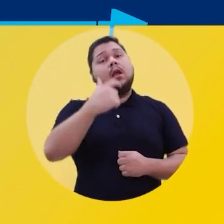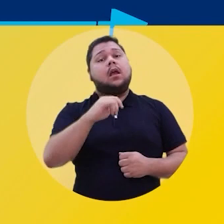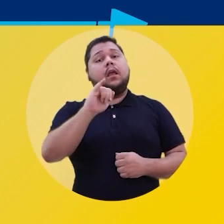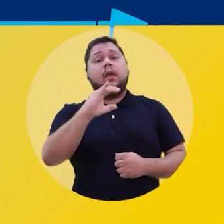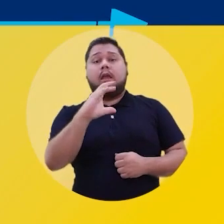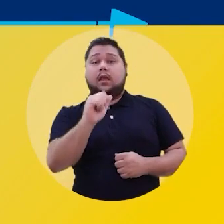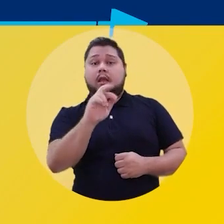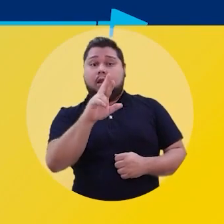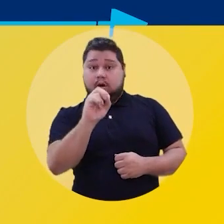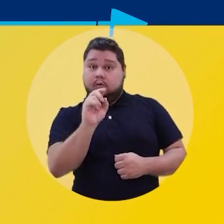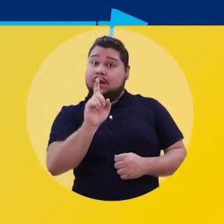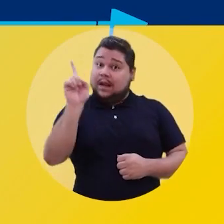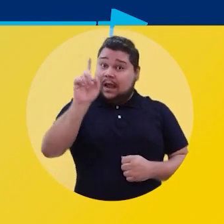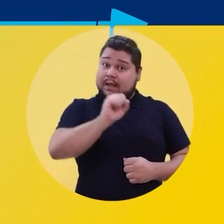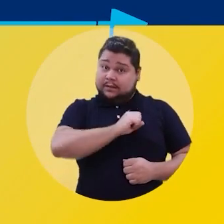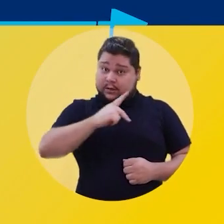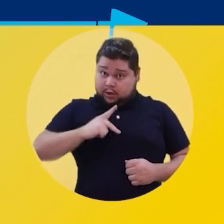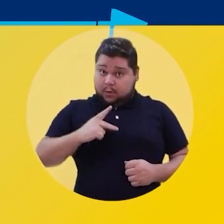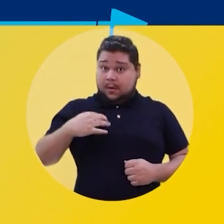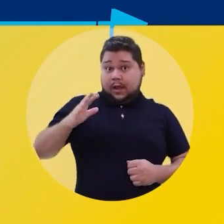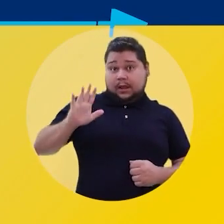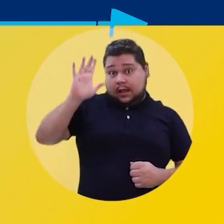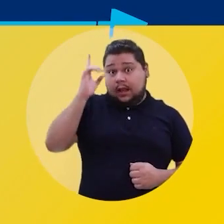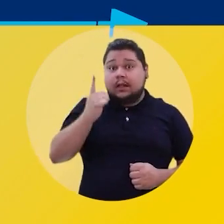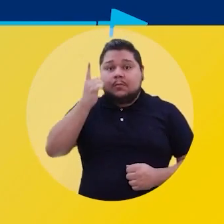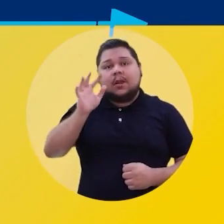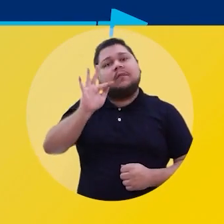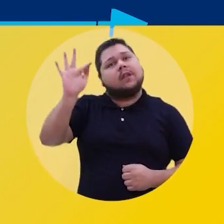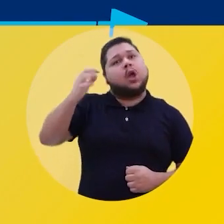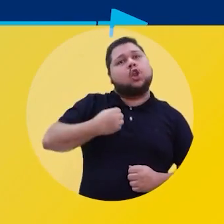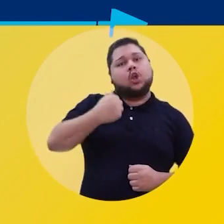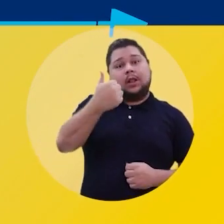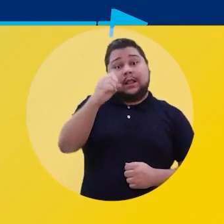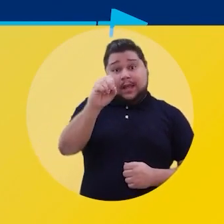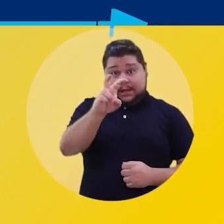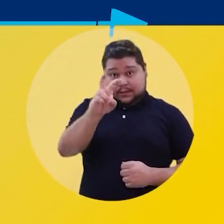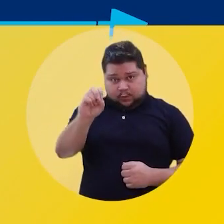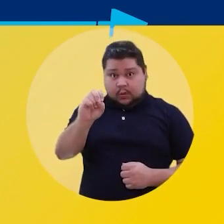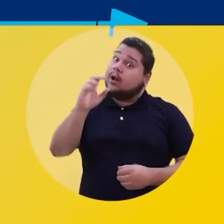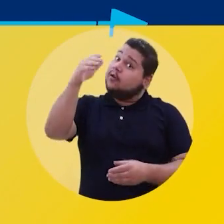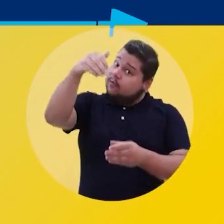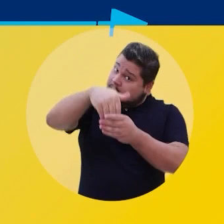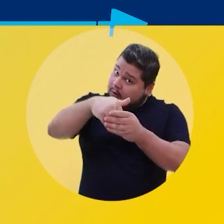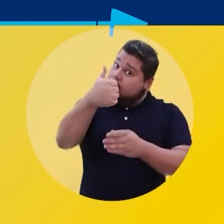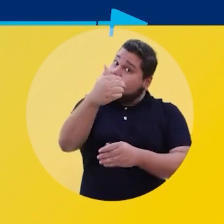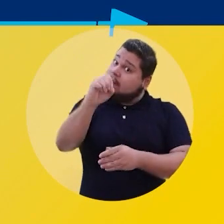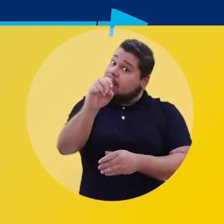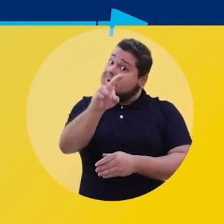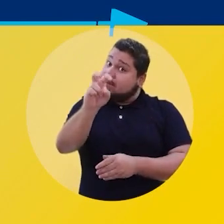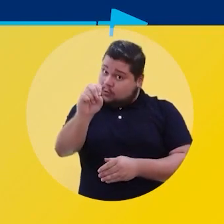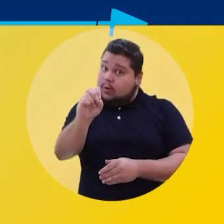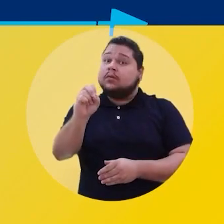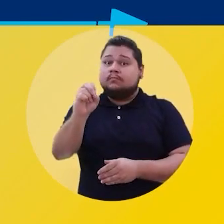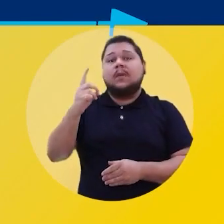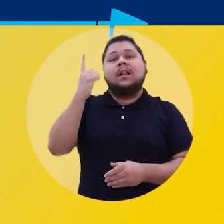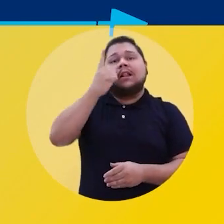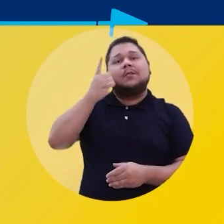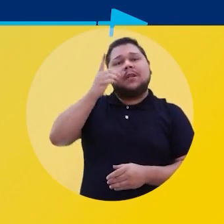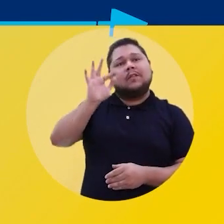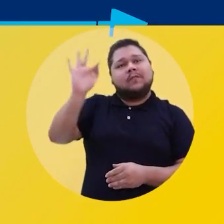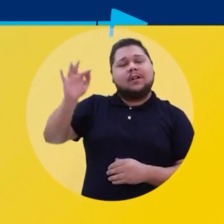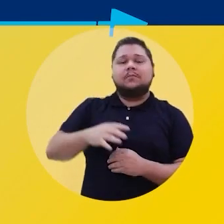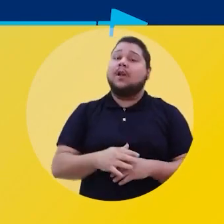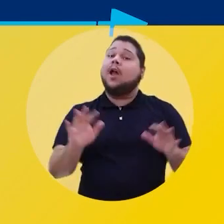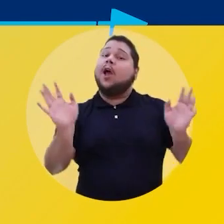Sou o Ícaro Franço Severo, de Sinop, candidato a deputado federal. Número 1050. Vote 1050,